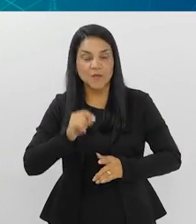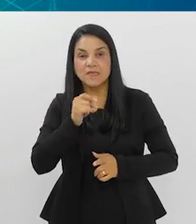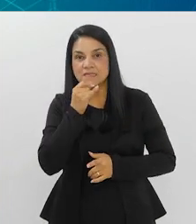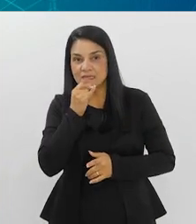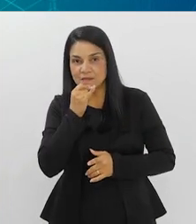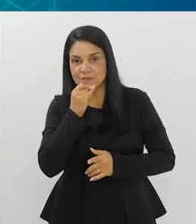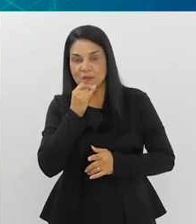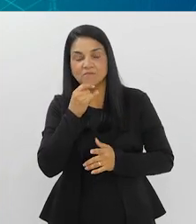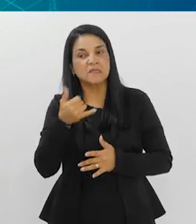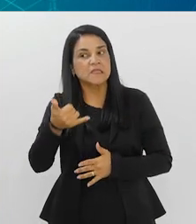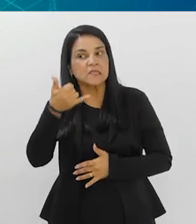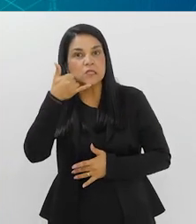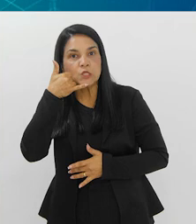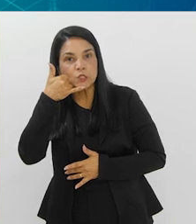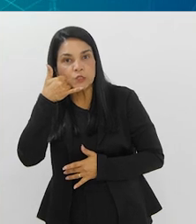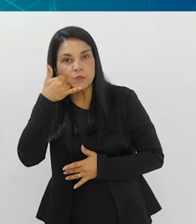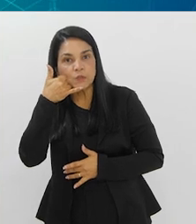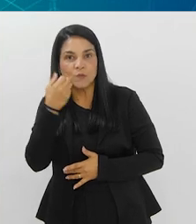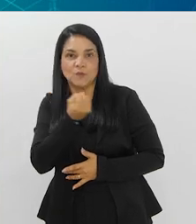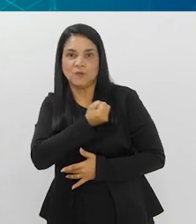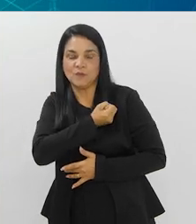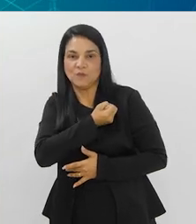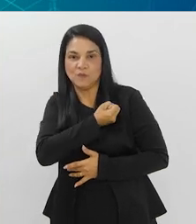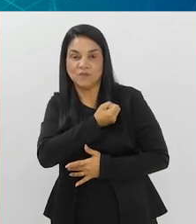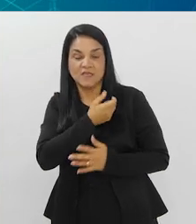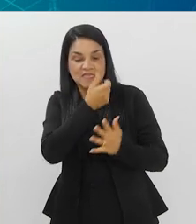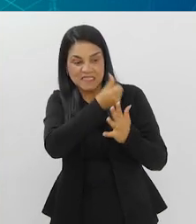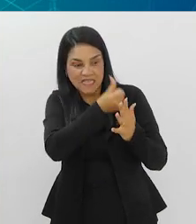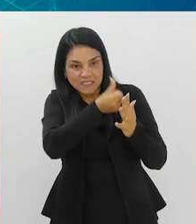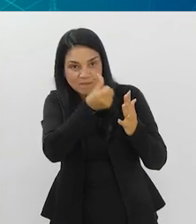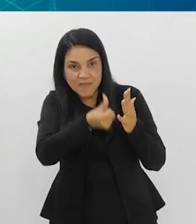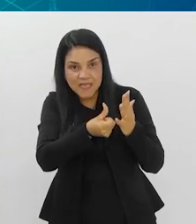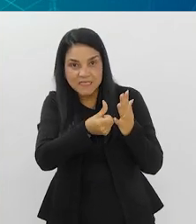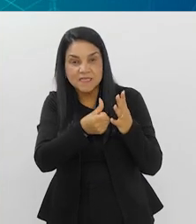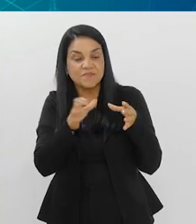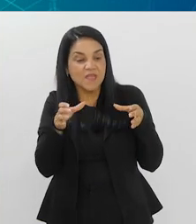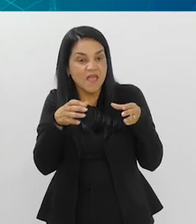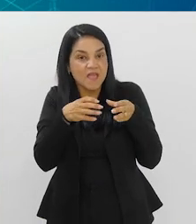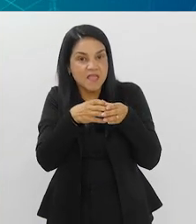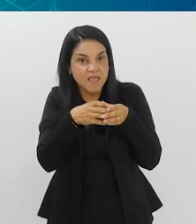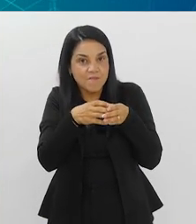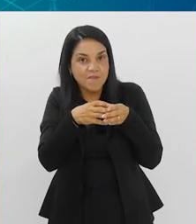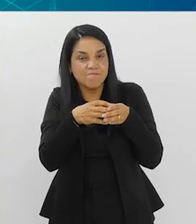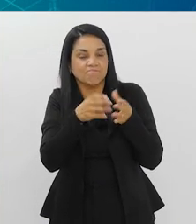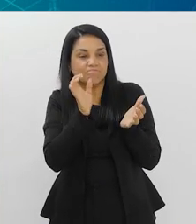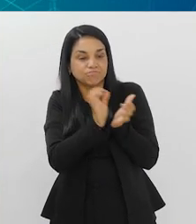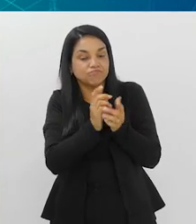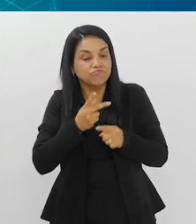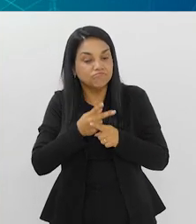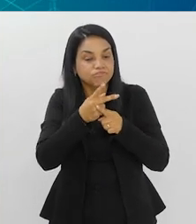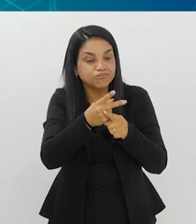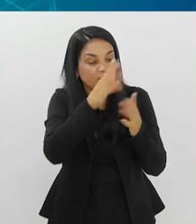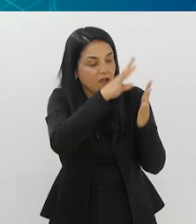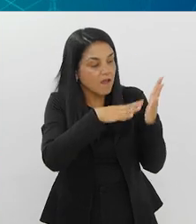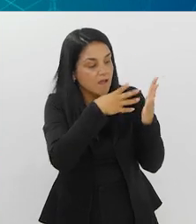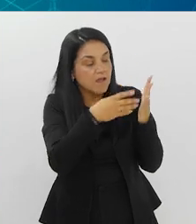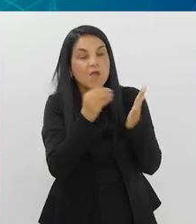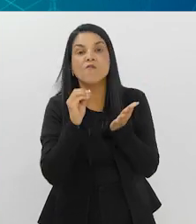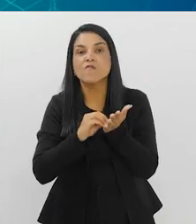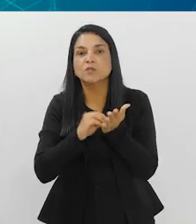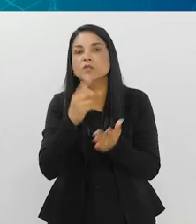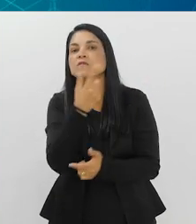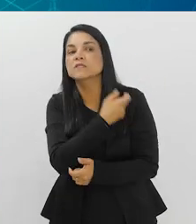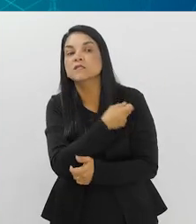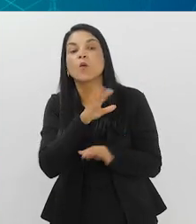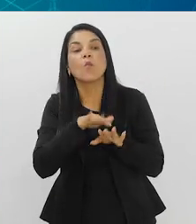Então, cada nascido vivo eu estou pegando o telefone da mãe e depois de seis meses a equipe vai fazer busca ativa para pegar cartão de vacina e